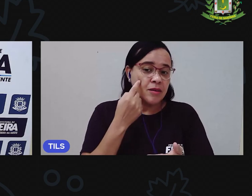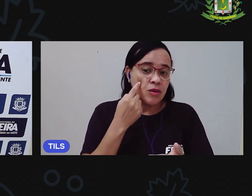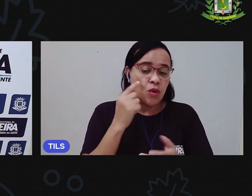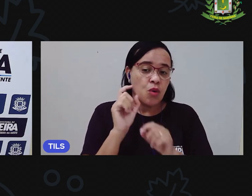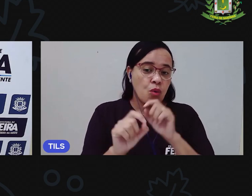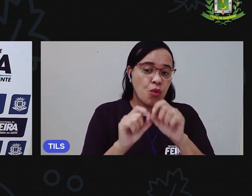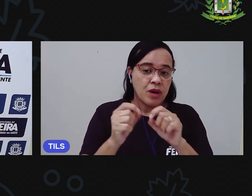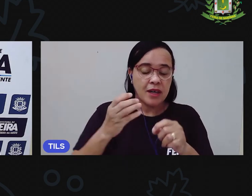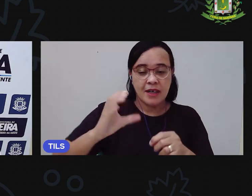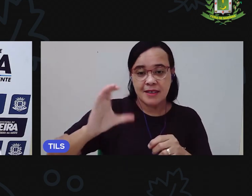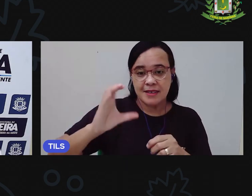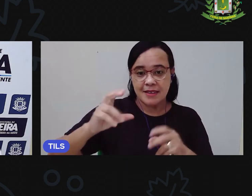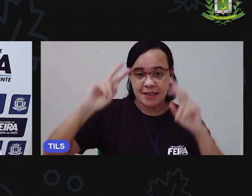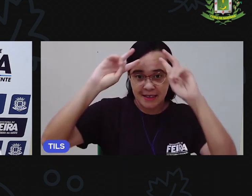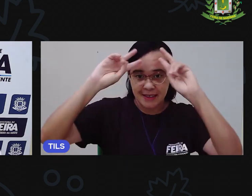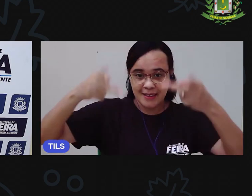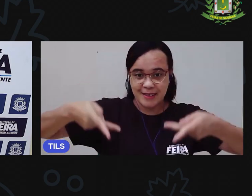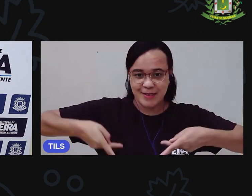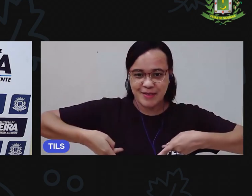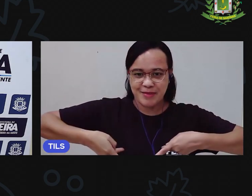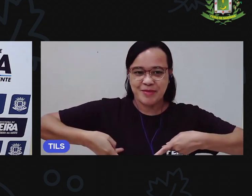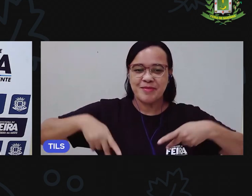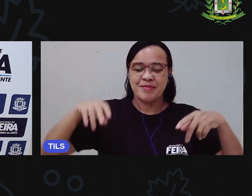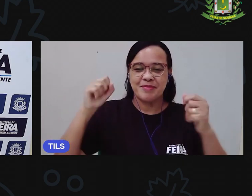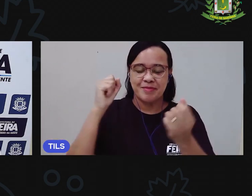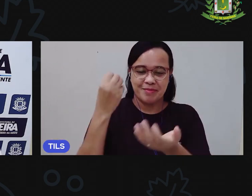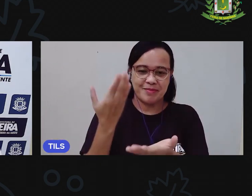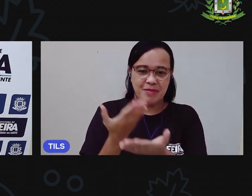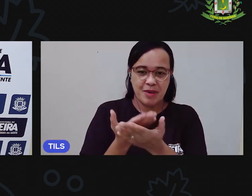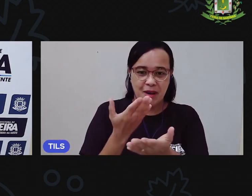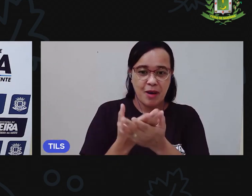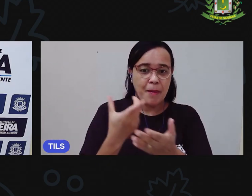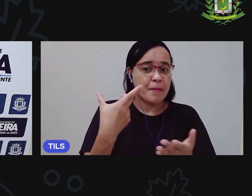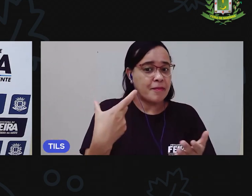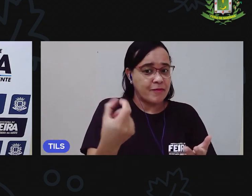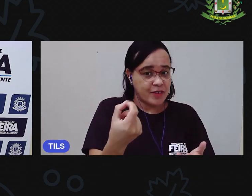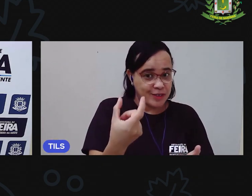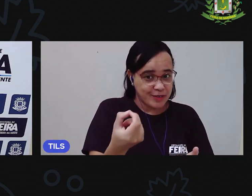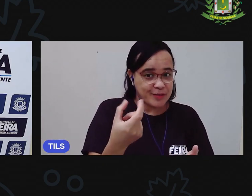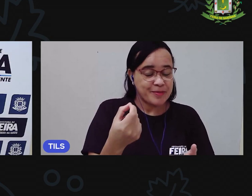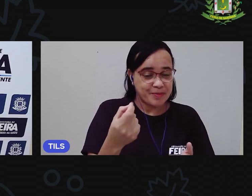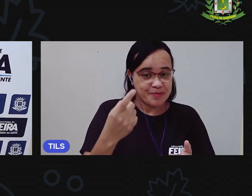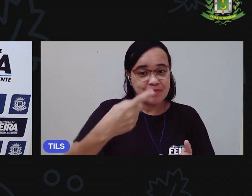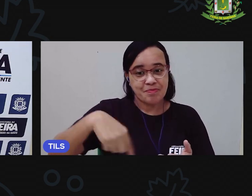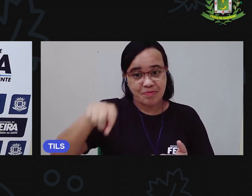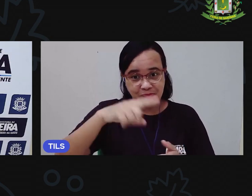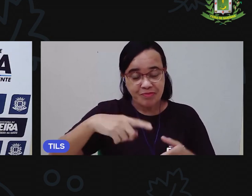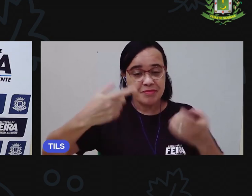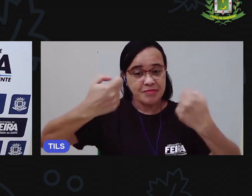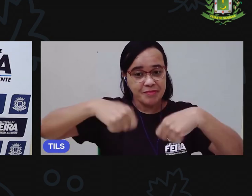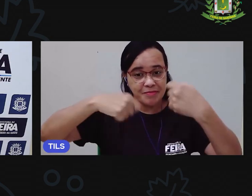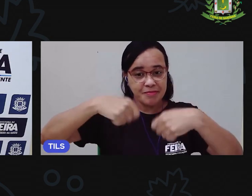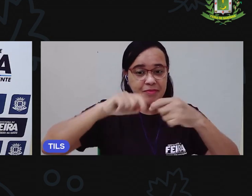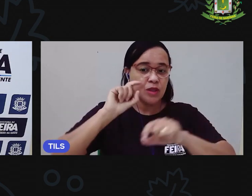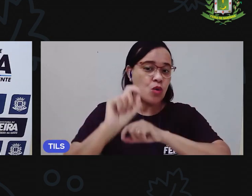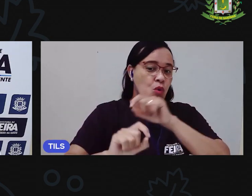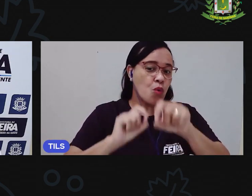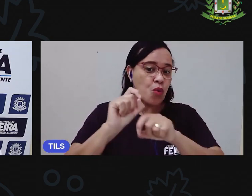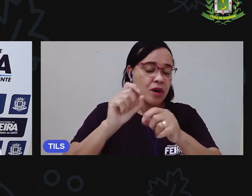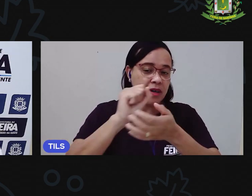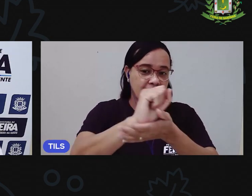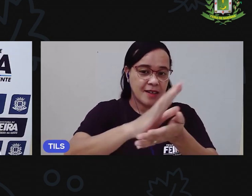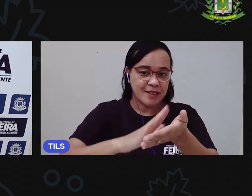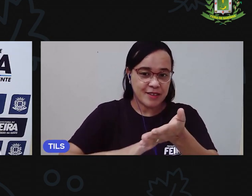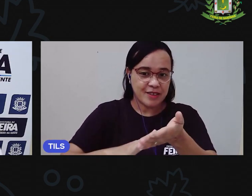Ciências Humanas, tá? Na aula 20. E aí a gente vai precisar para essa aula da atividade